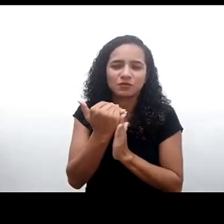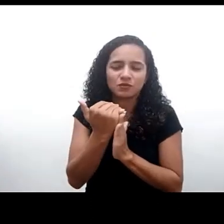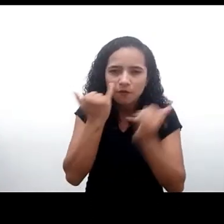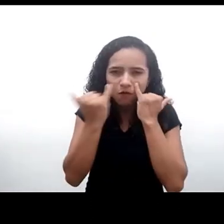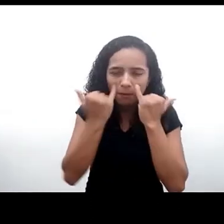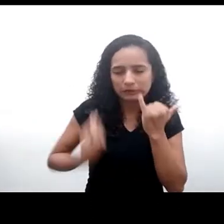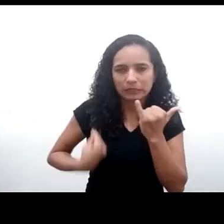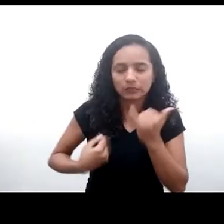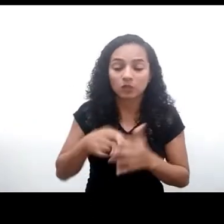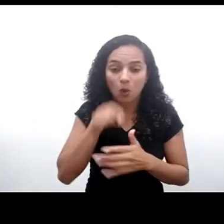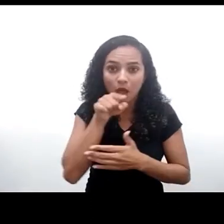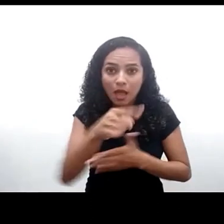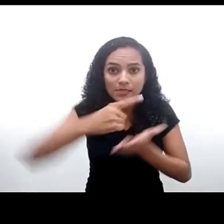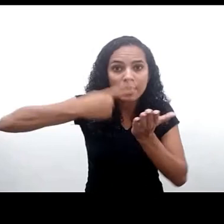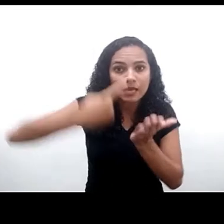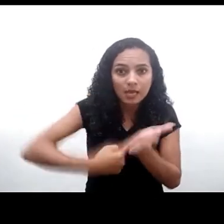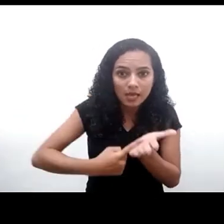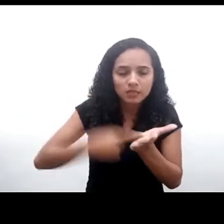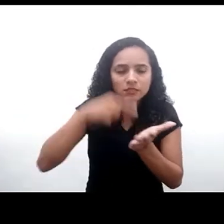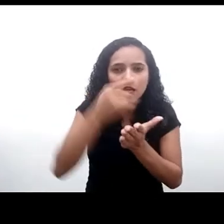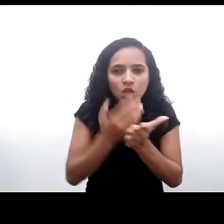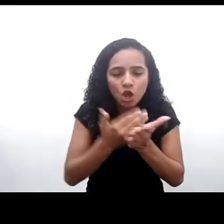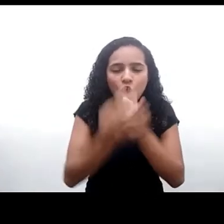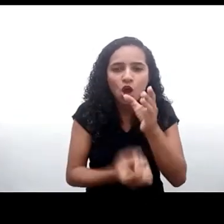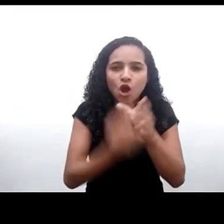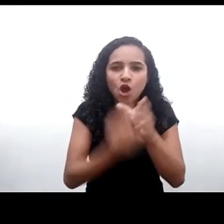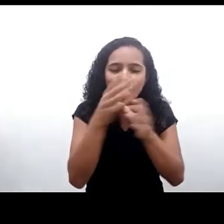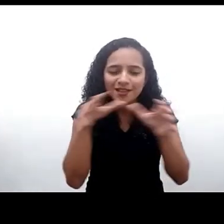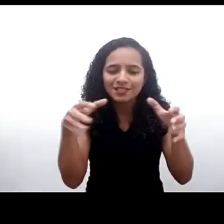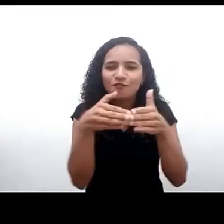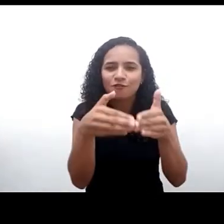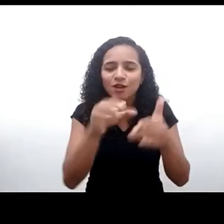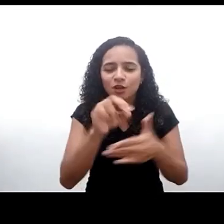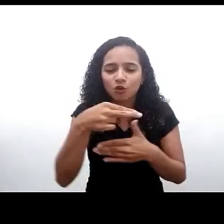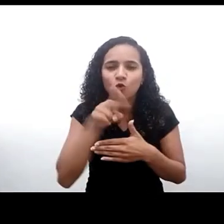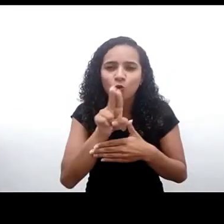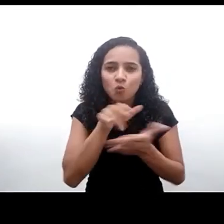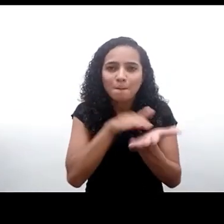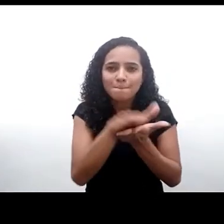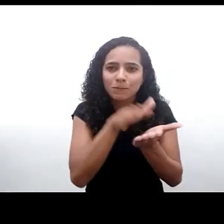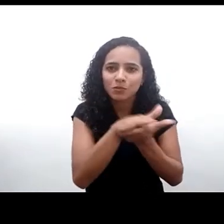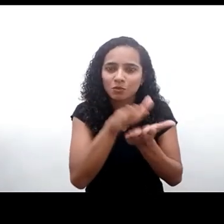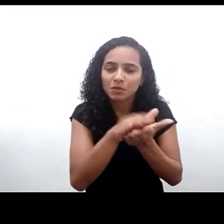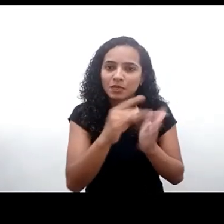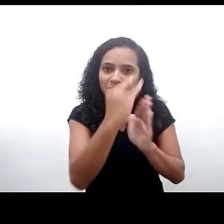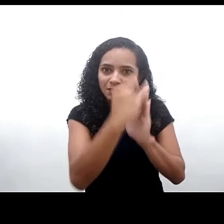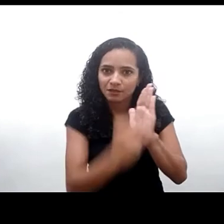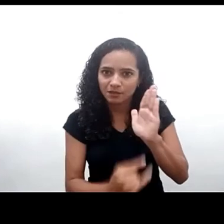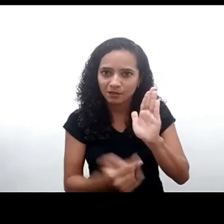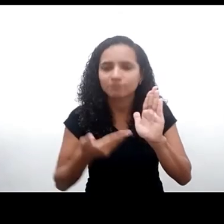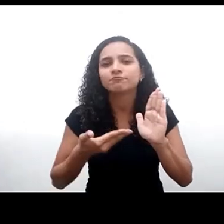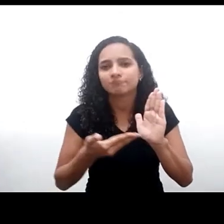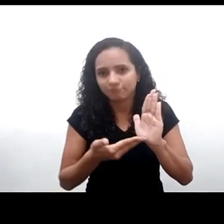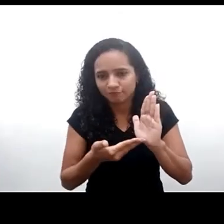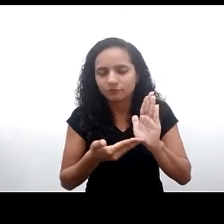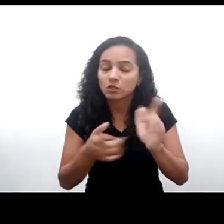inaugura com o trabalho da ONU sobre esse assunto com a publicação de um texto normativo sobre a